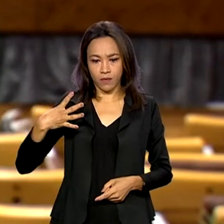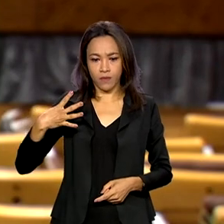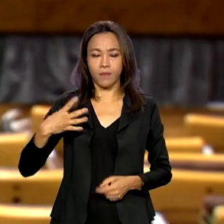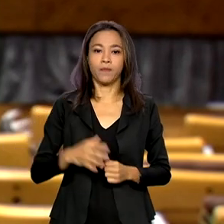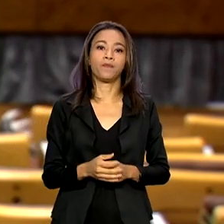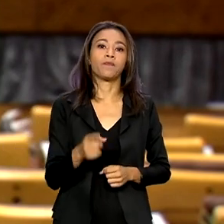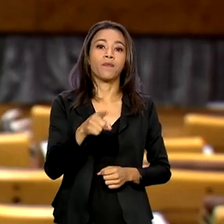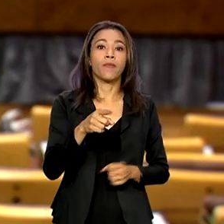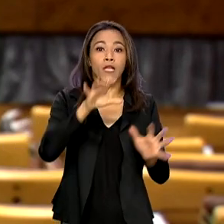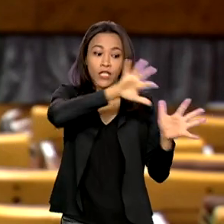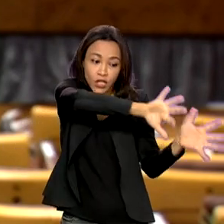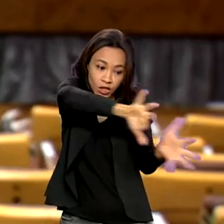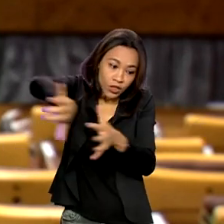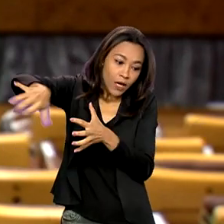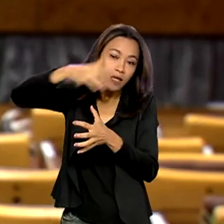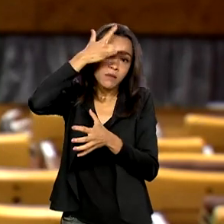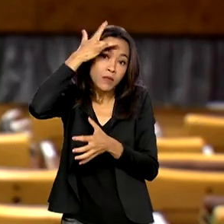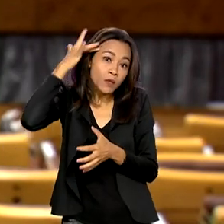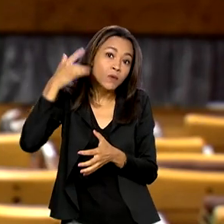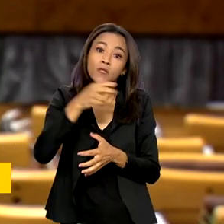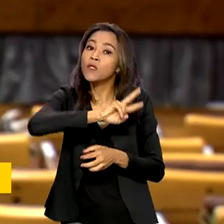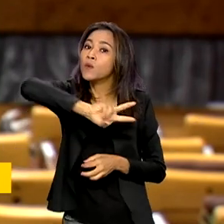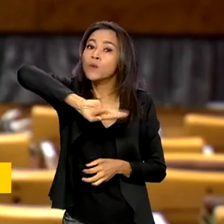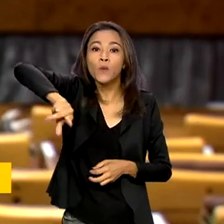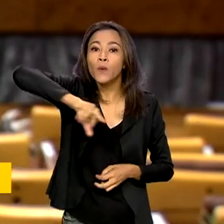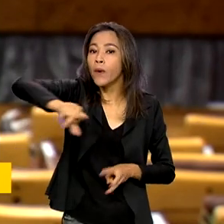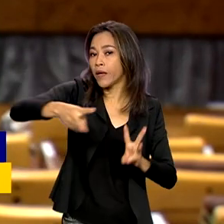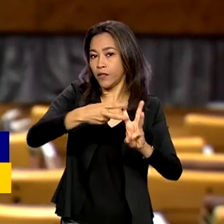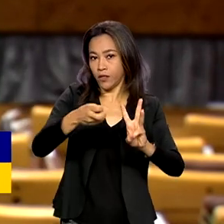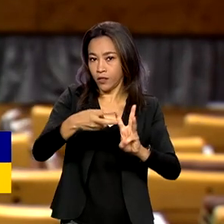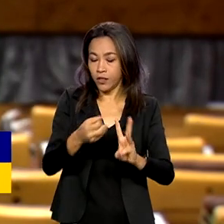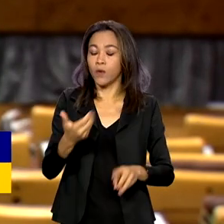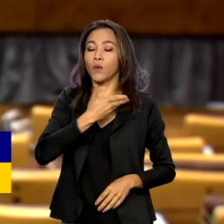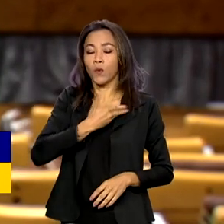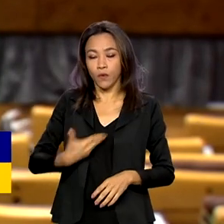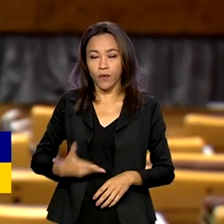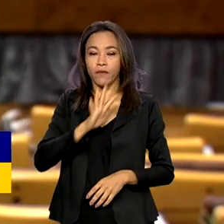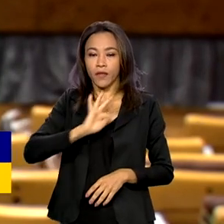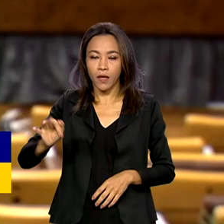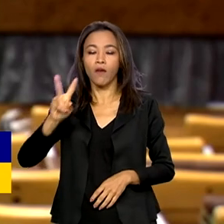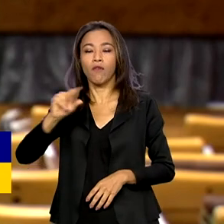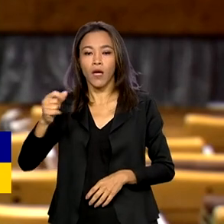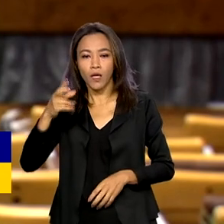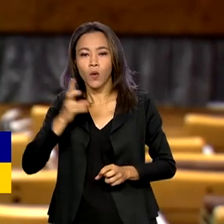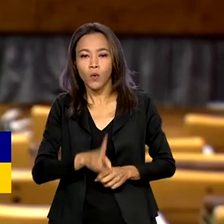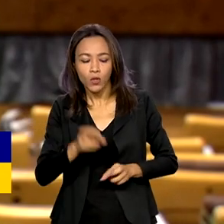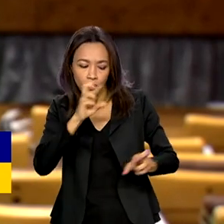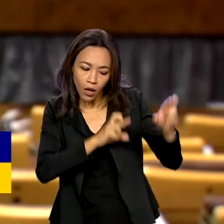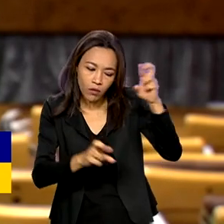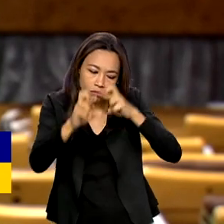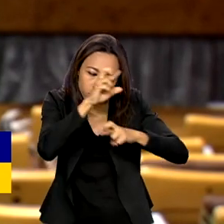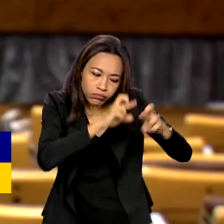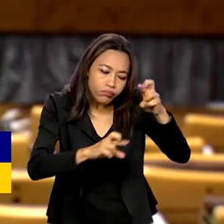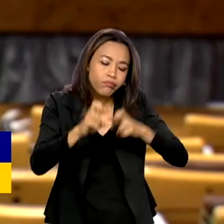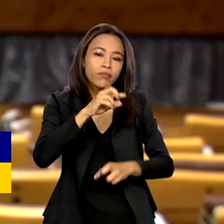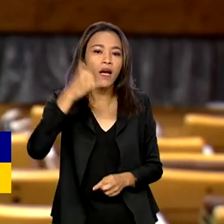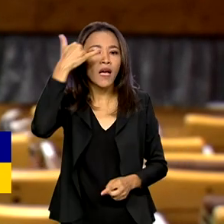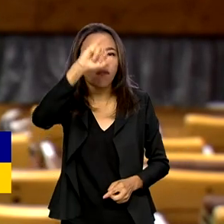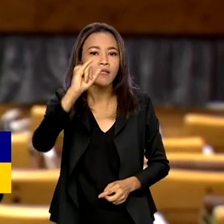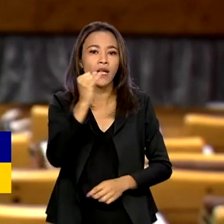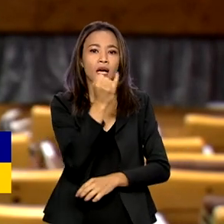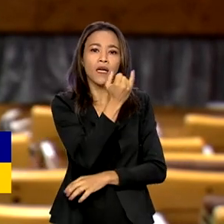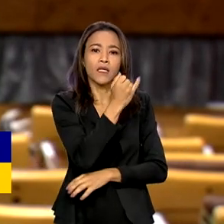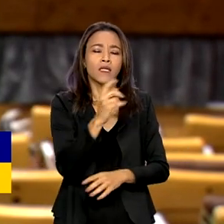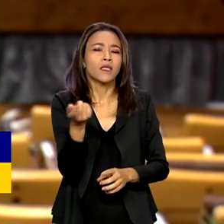Além da retirada dos invasores, o governo federal vai atuar na repressão a ilícitos ambientais, destruição de áreas de